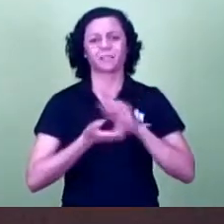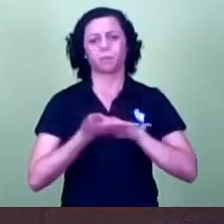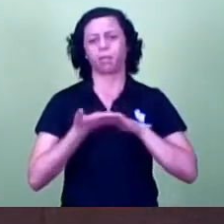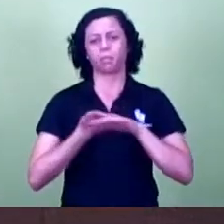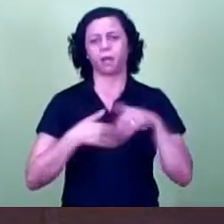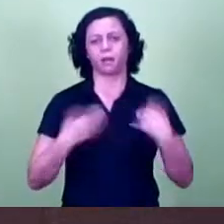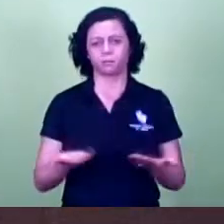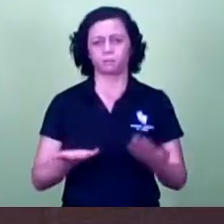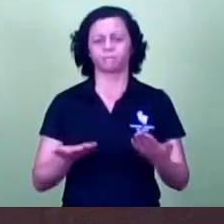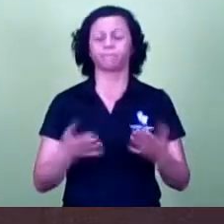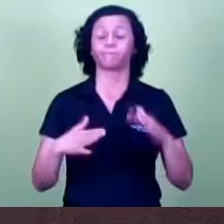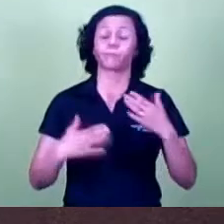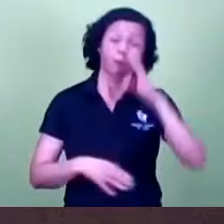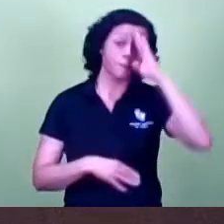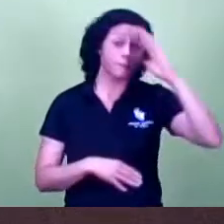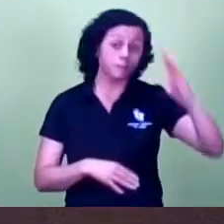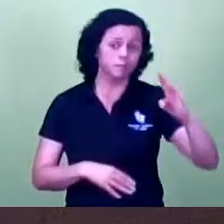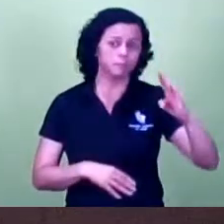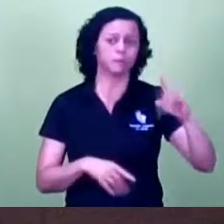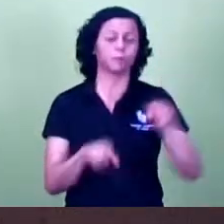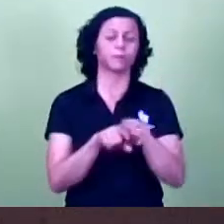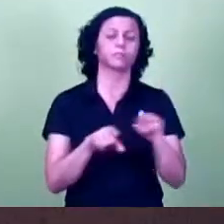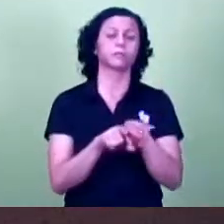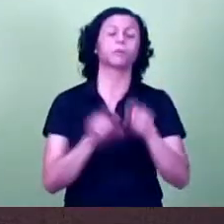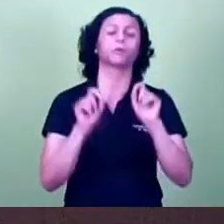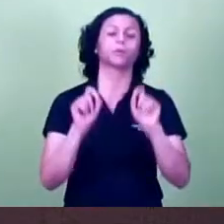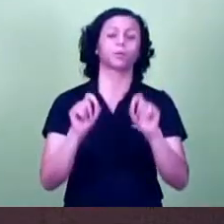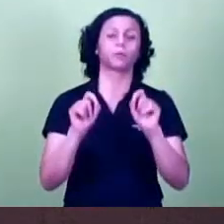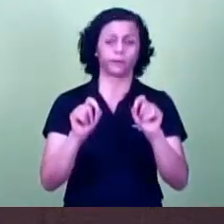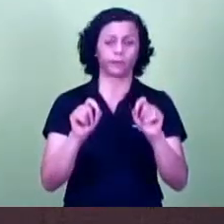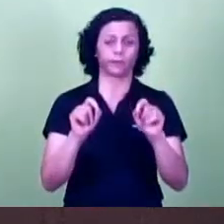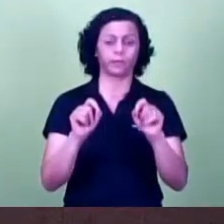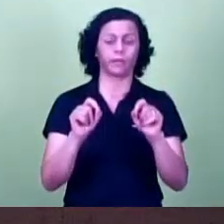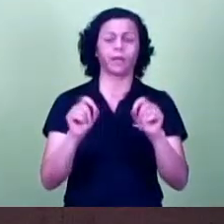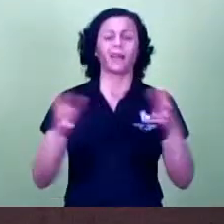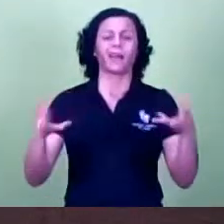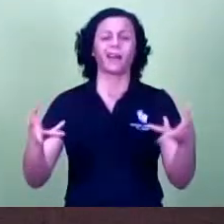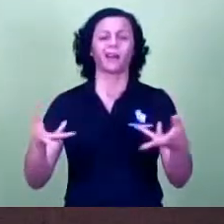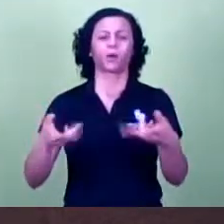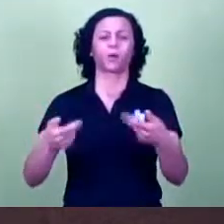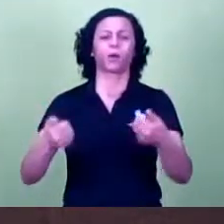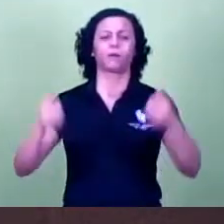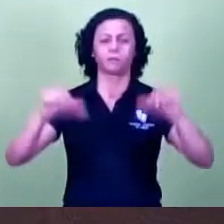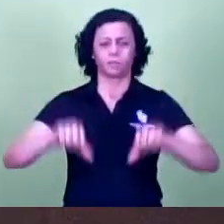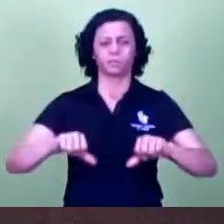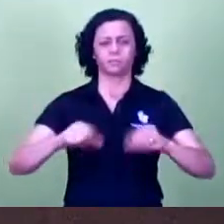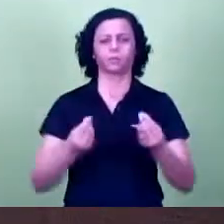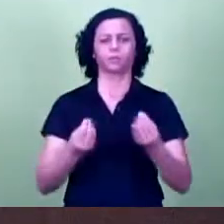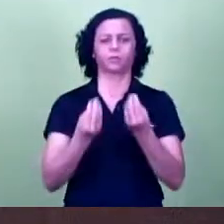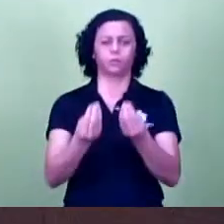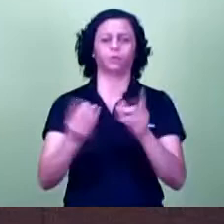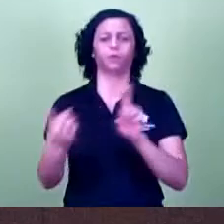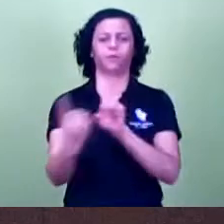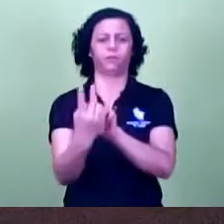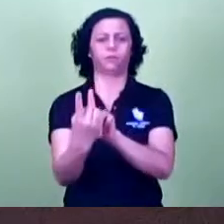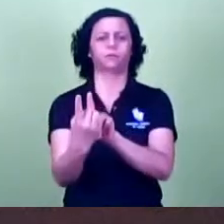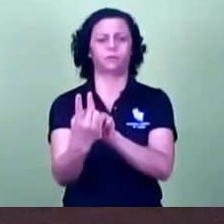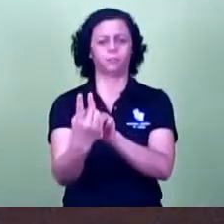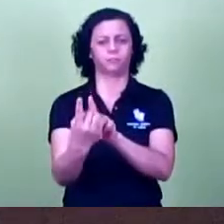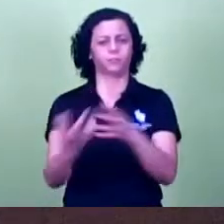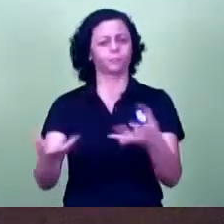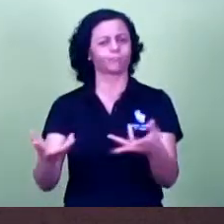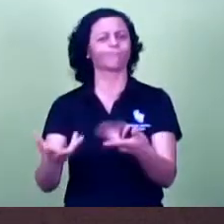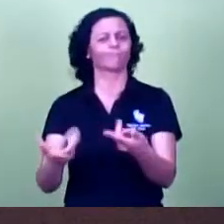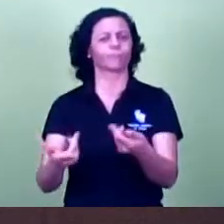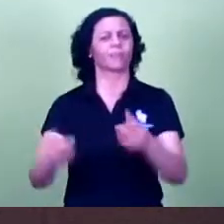né que caia ainda mais senhor presidente a qualificação da prestação de serviço então assim queria deixar bem claro que eu não estou